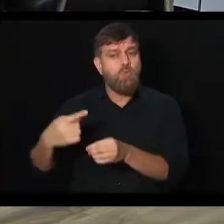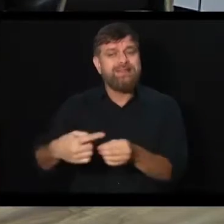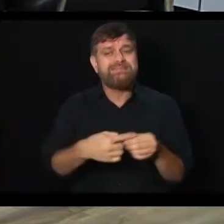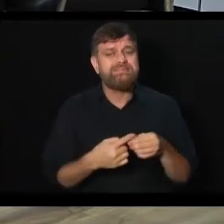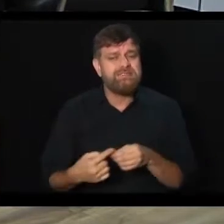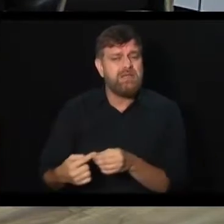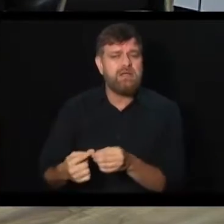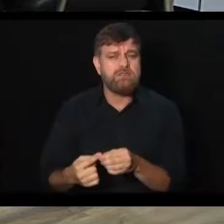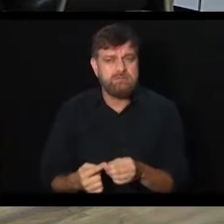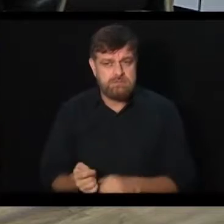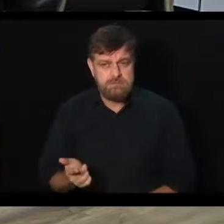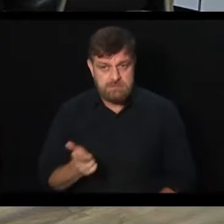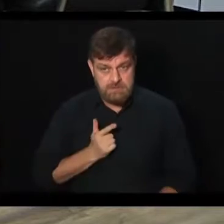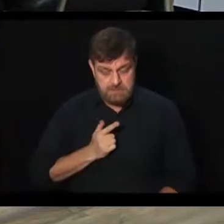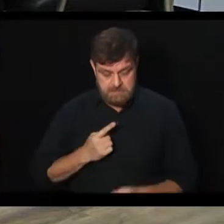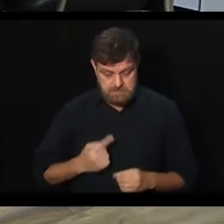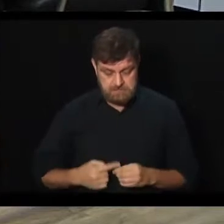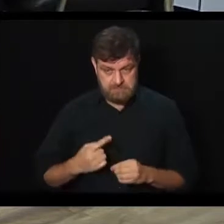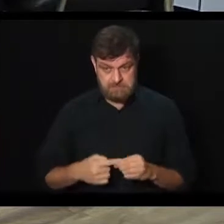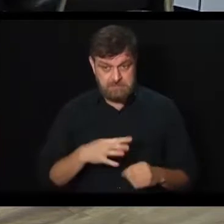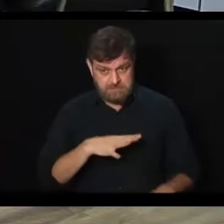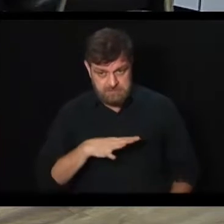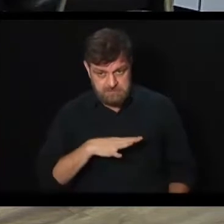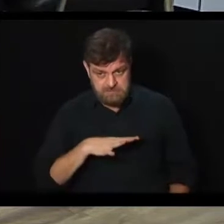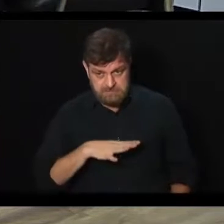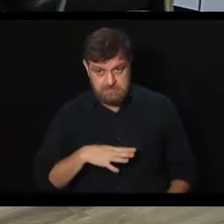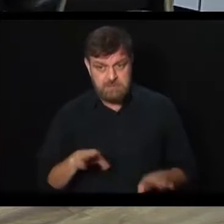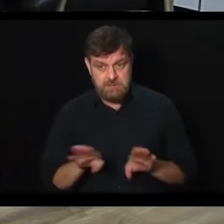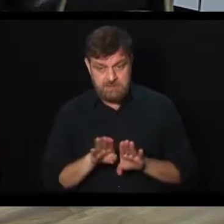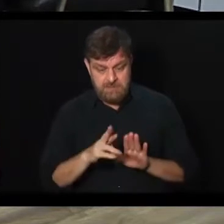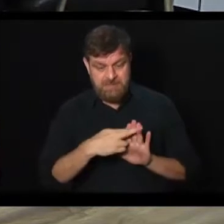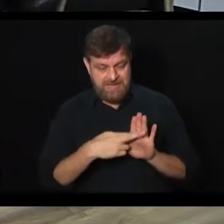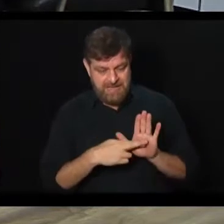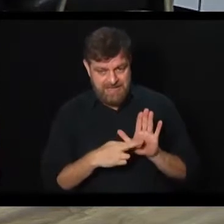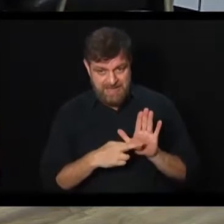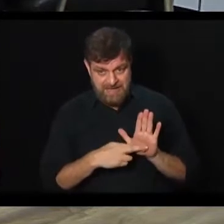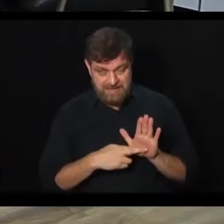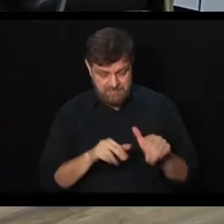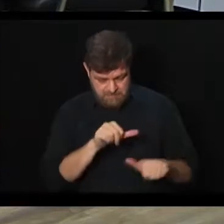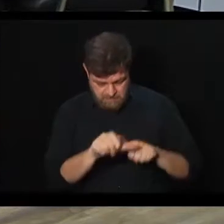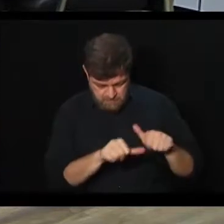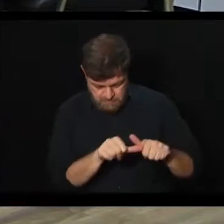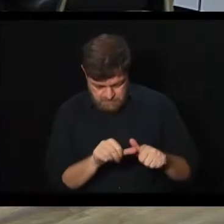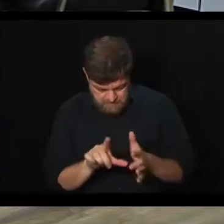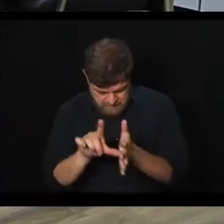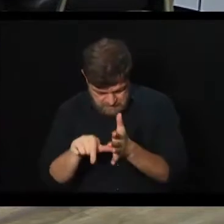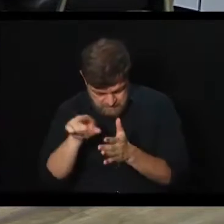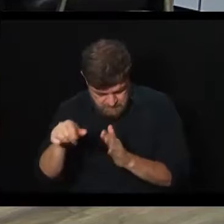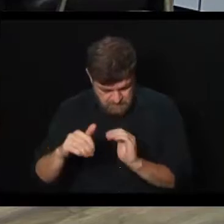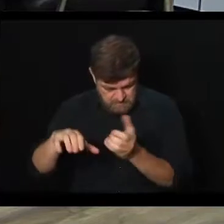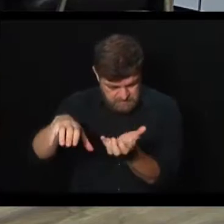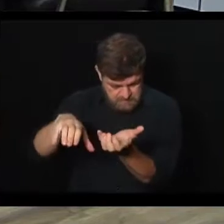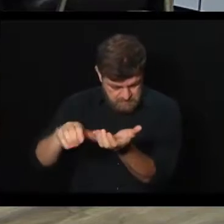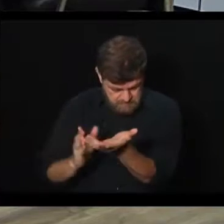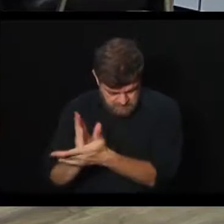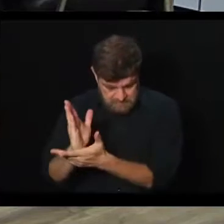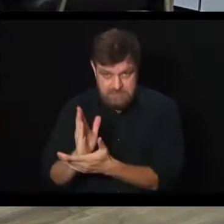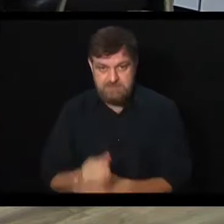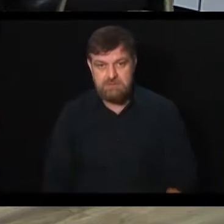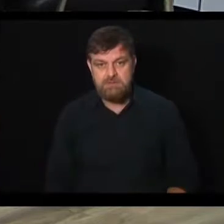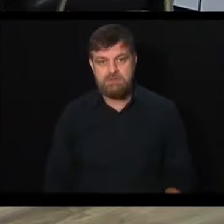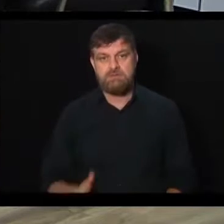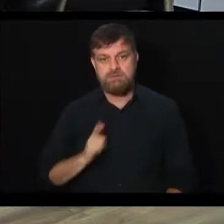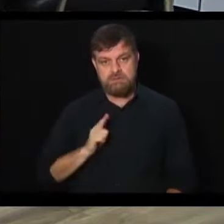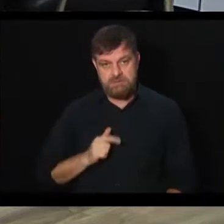os municípios e estados também deverão fazer suas devidas reformas depois da reforma aprovada no Senado, é Eles deverão